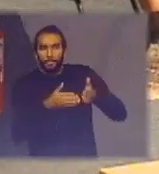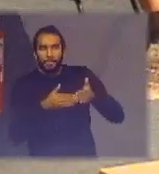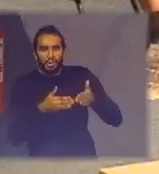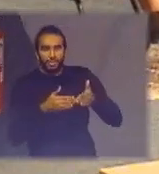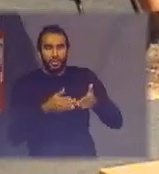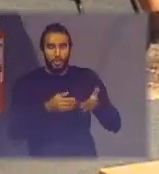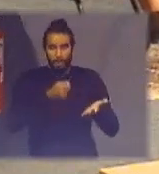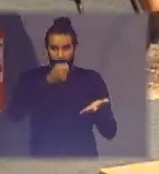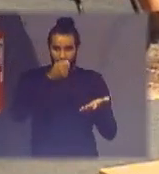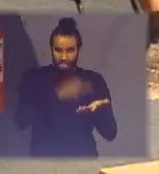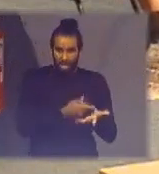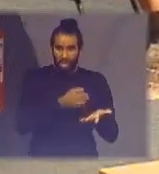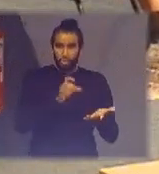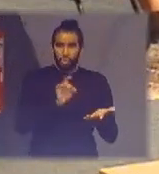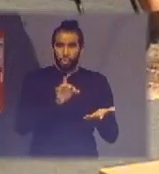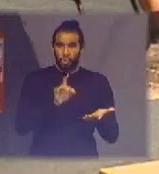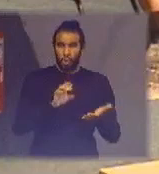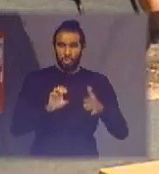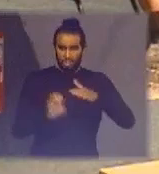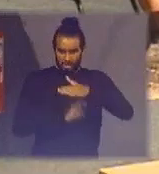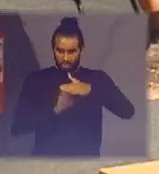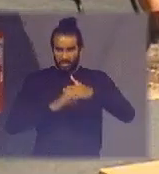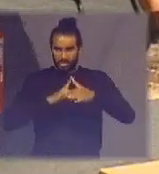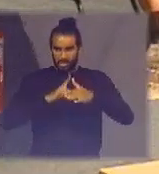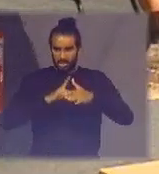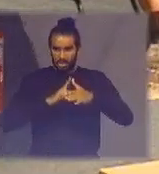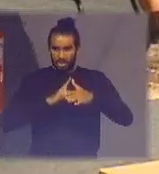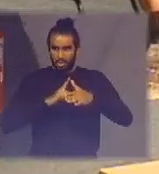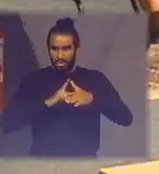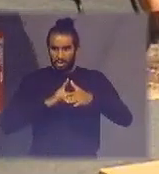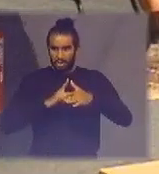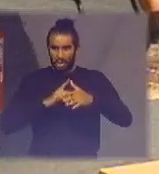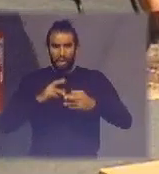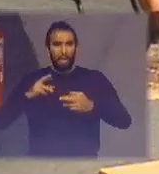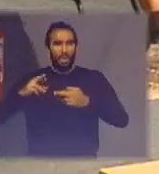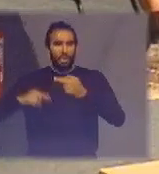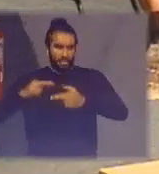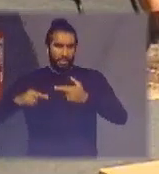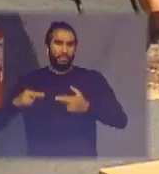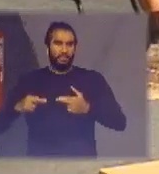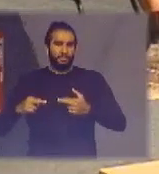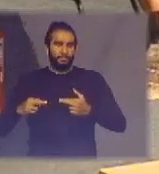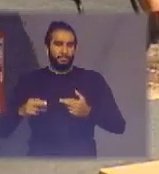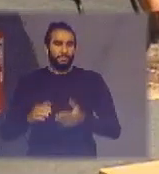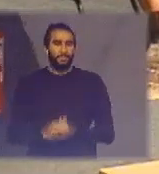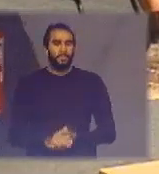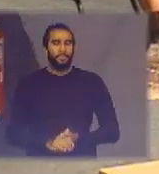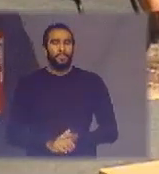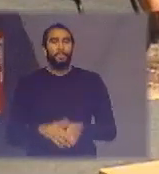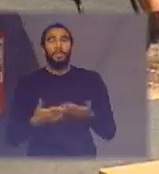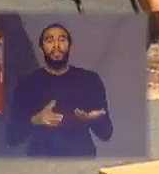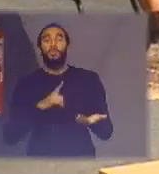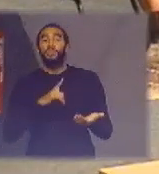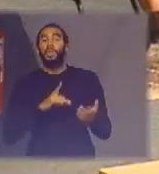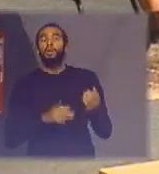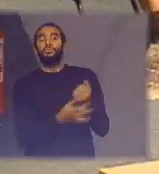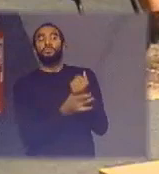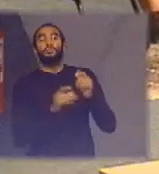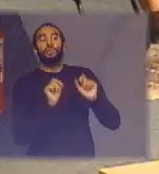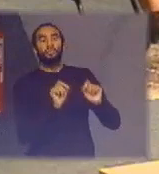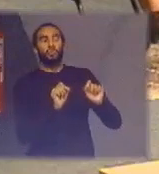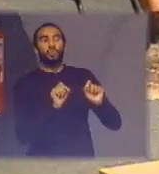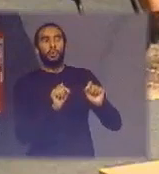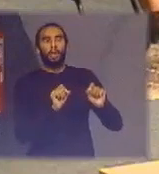comprasse de empresas que possuem sistema de logística reversa oficial aí você garante que realmente